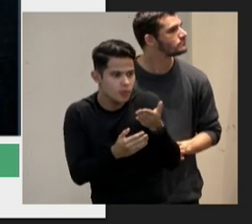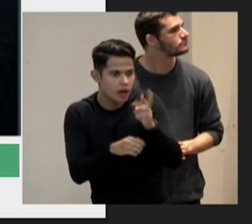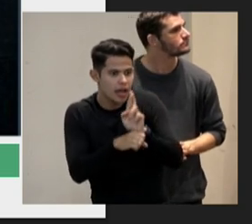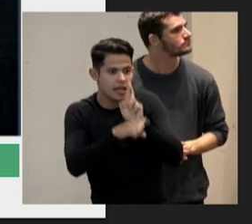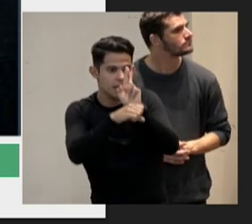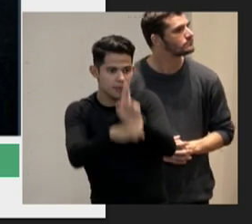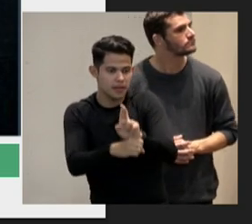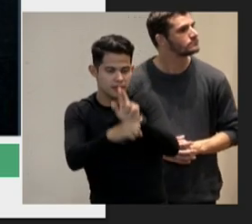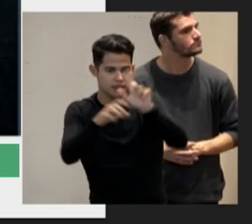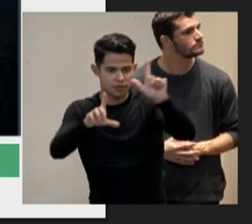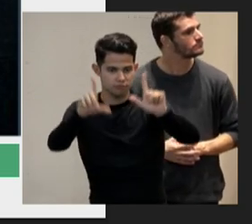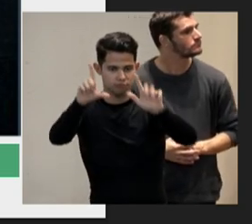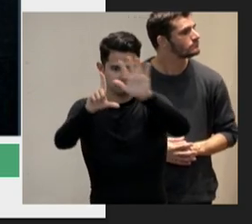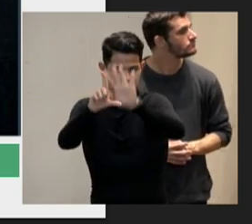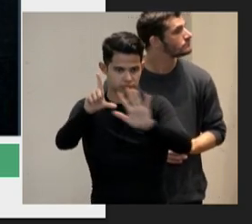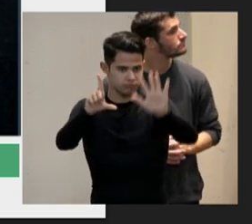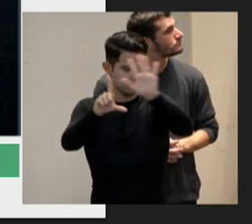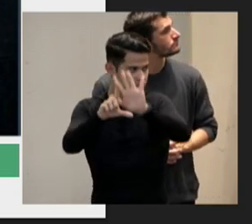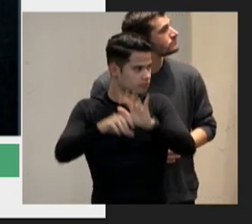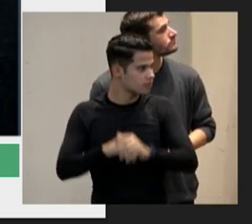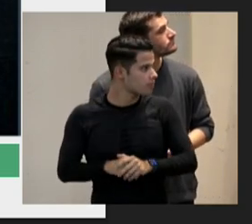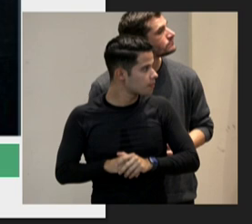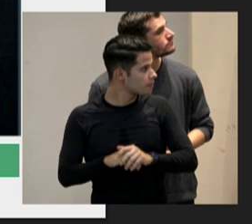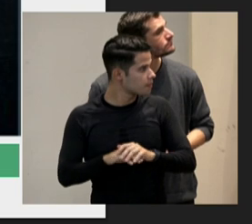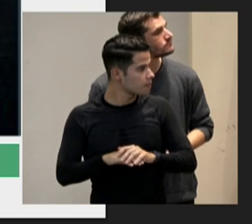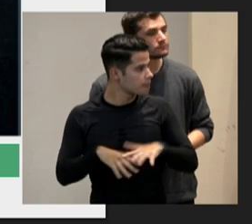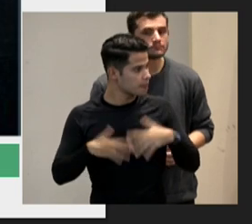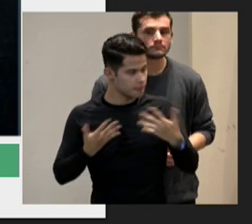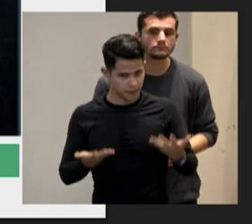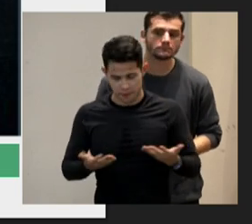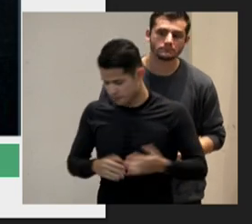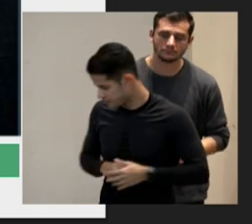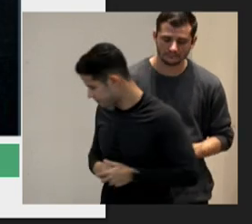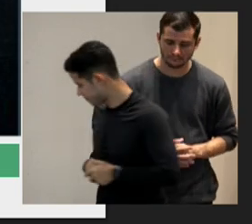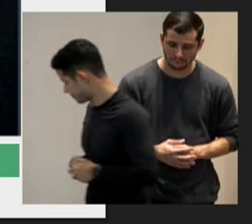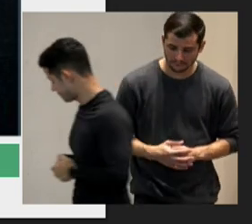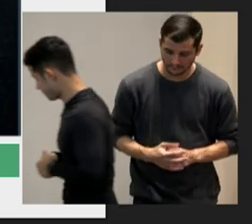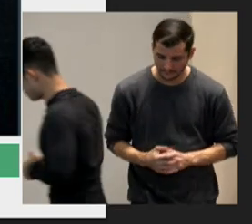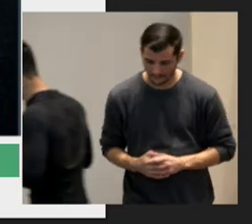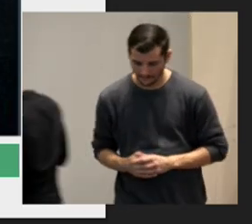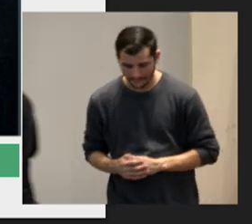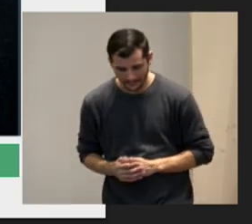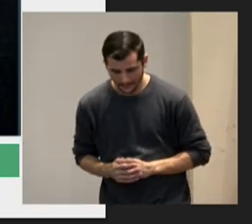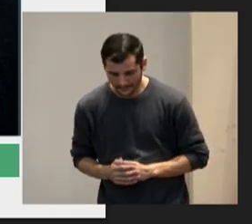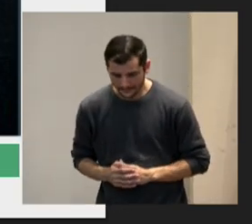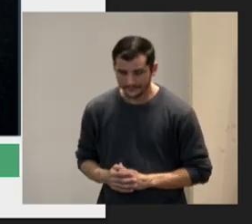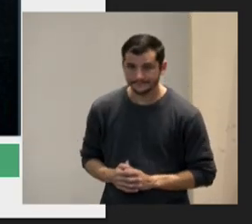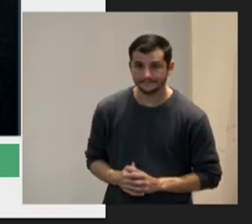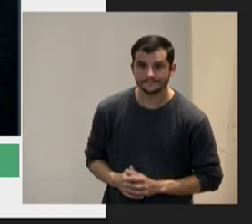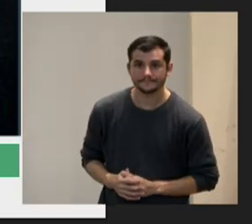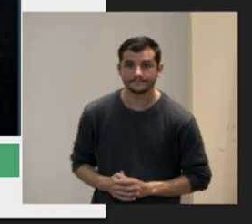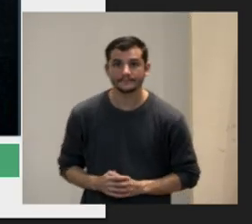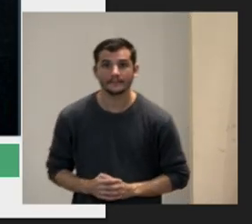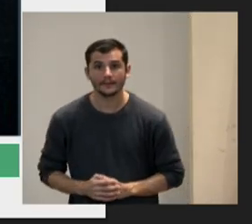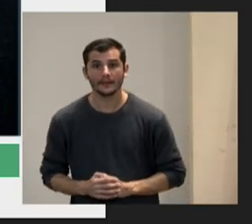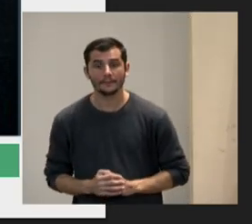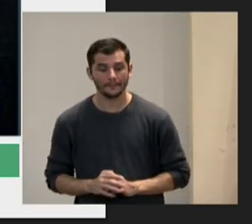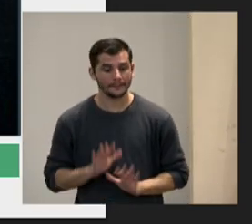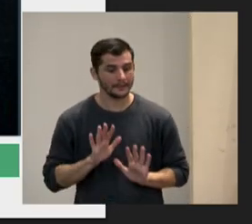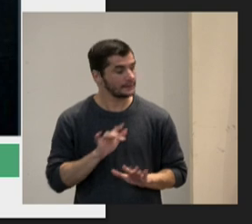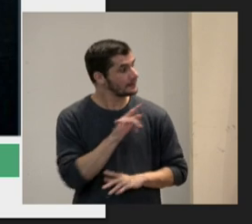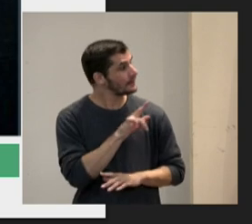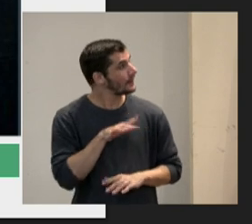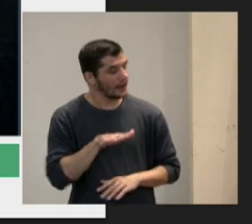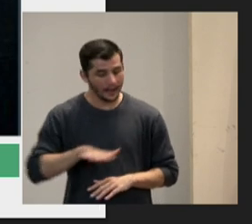apresentação deste PP mas o que vem a falar a neurociência e que